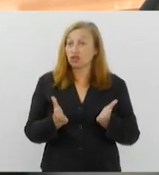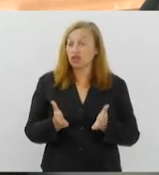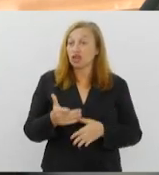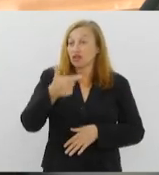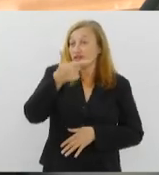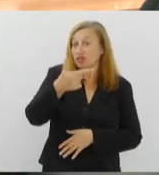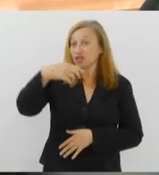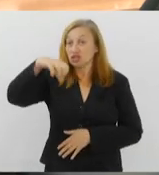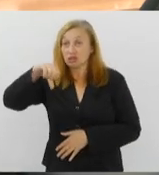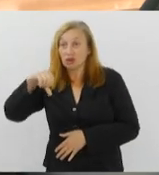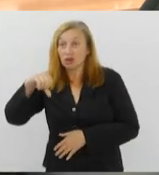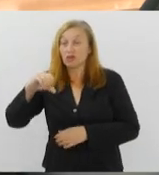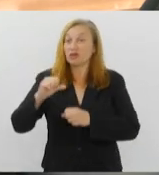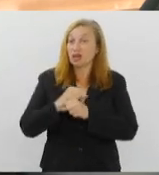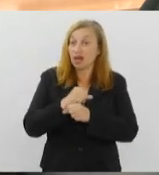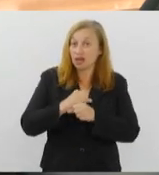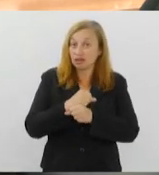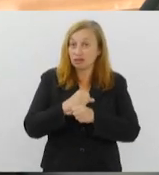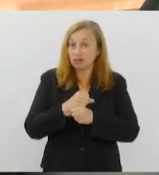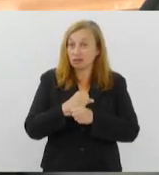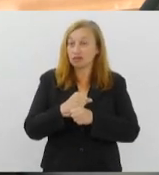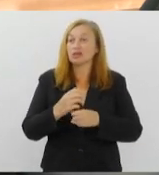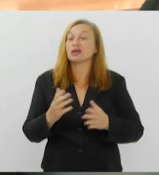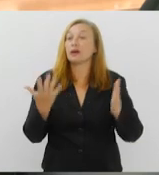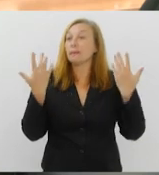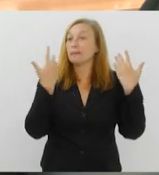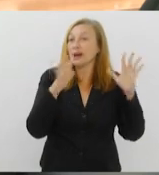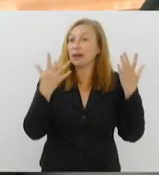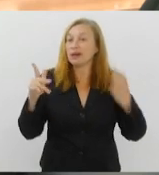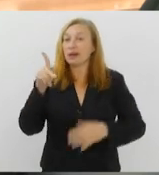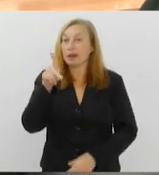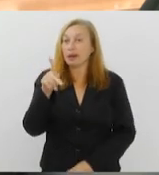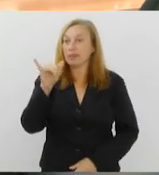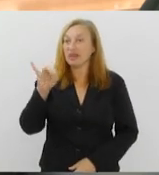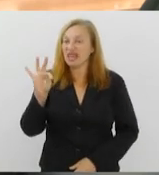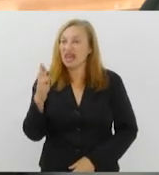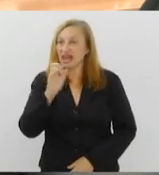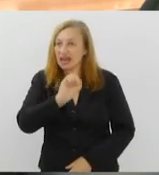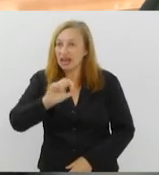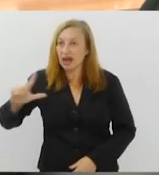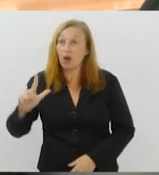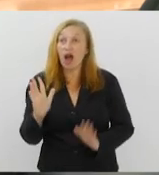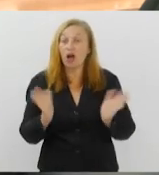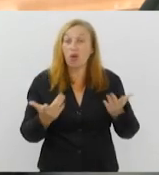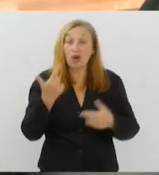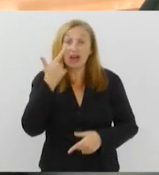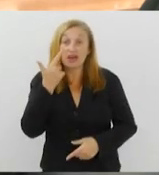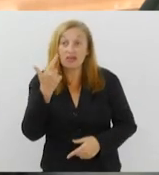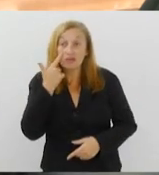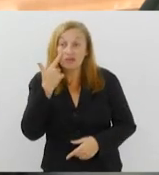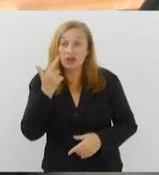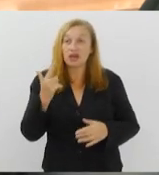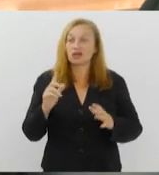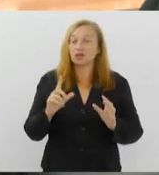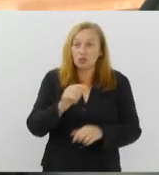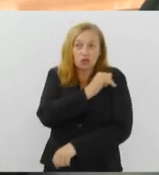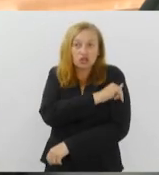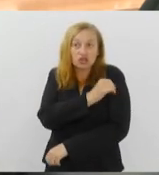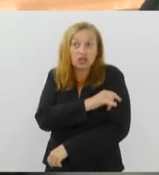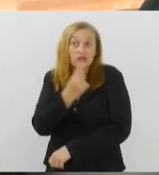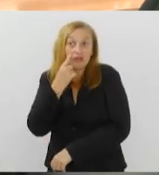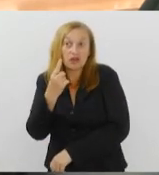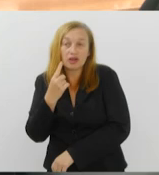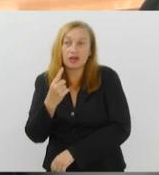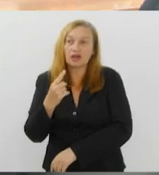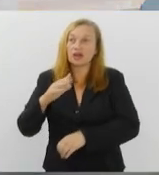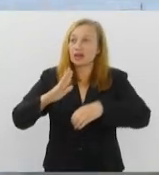anos de emancipação. Parabéns a Pinheiral. Vamos ver agora como está o tempo aqui no Rio de Janeiro. Você vê imagens da